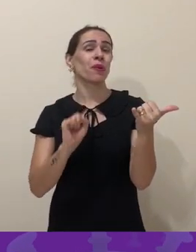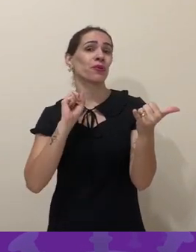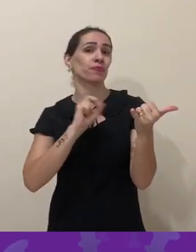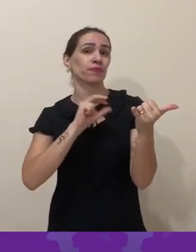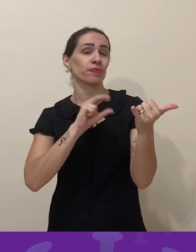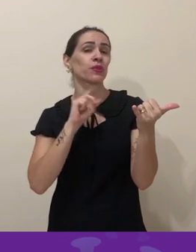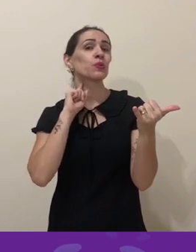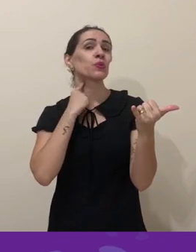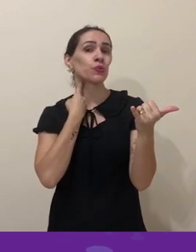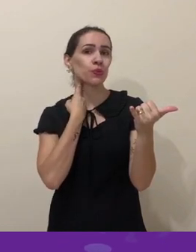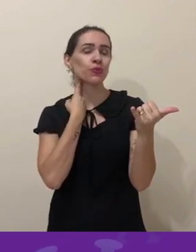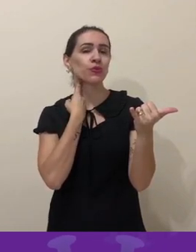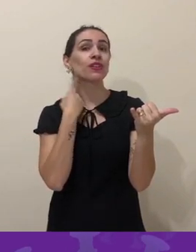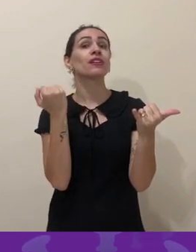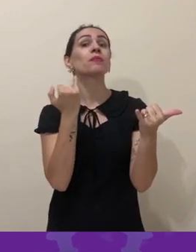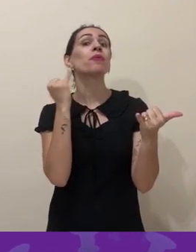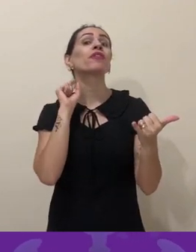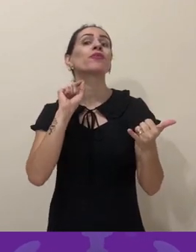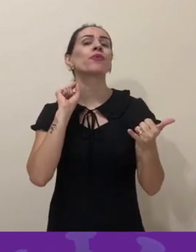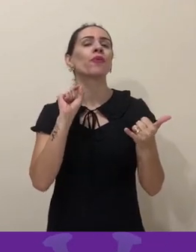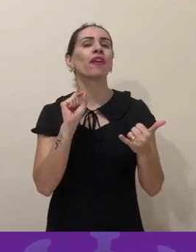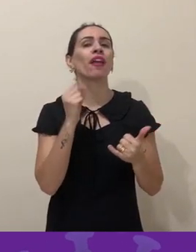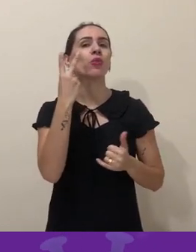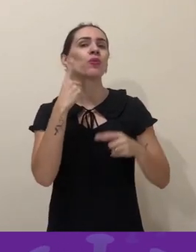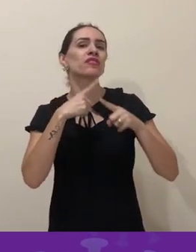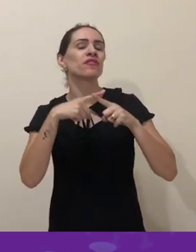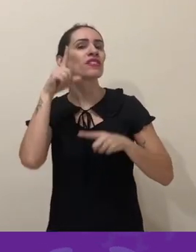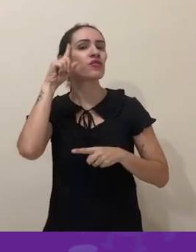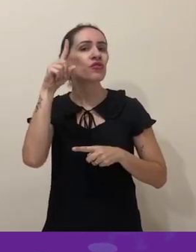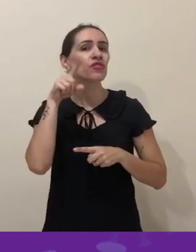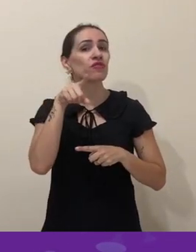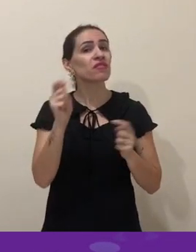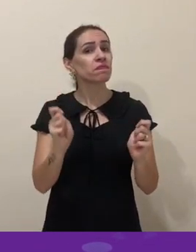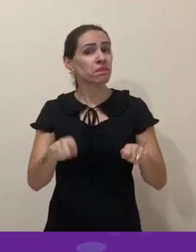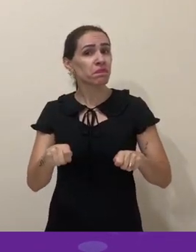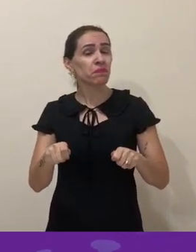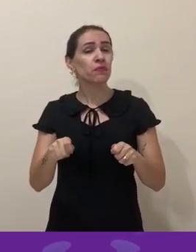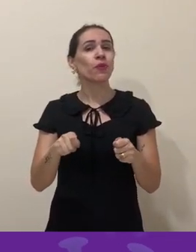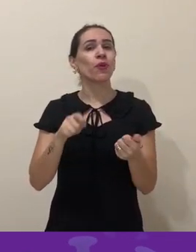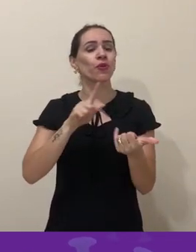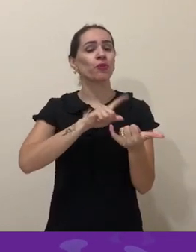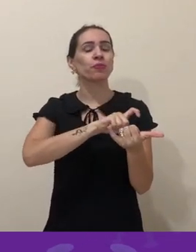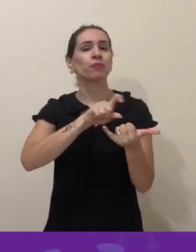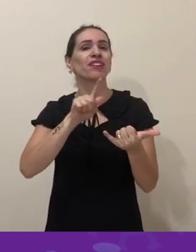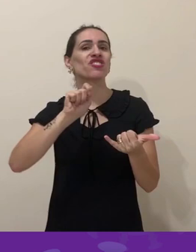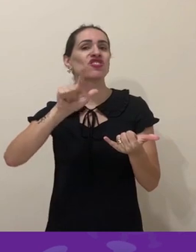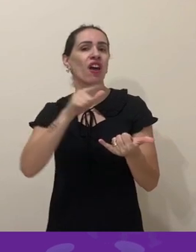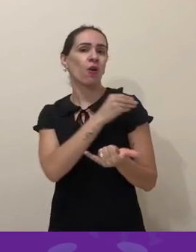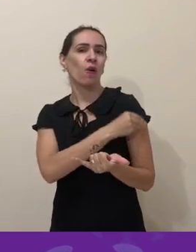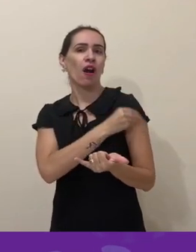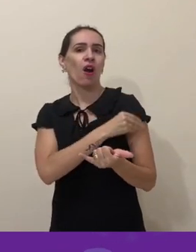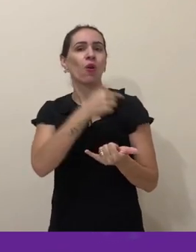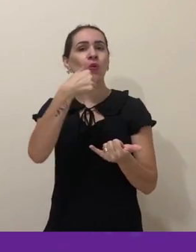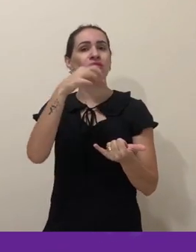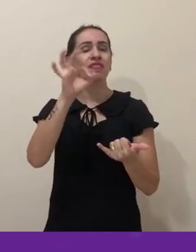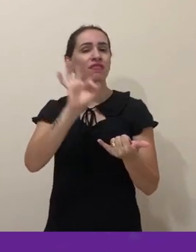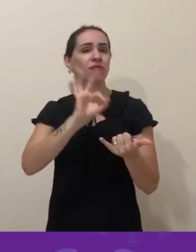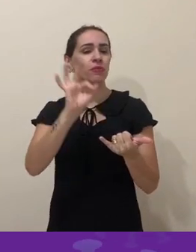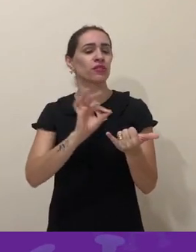importante o seguinte, pelo menos umas duas vezes no dia, se você puder, passa um álcool gel 70% no telefone celular